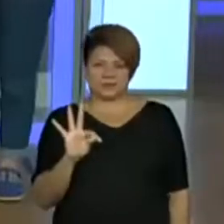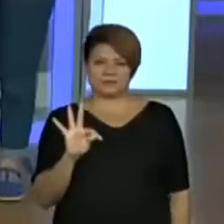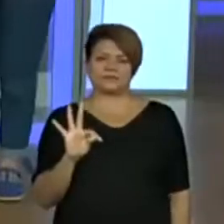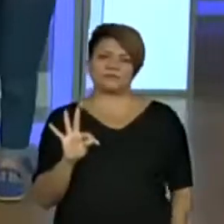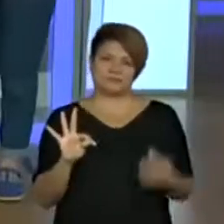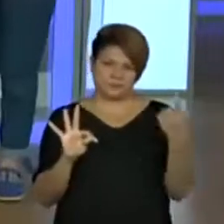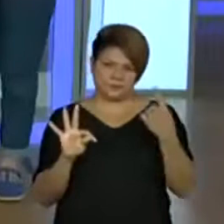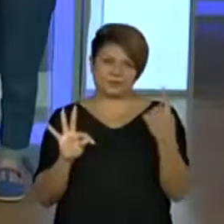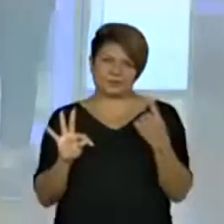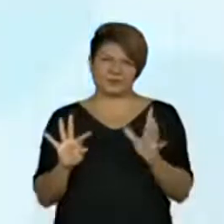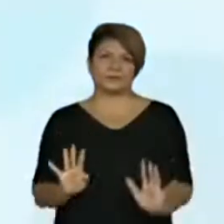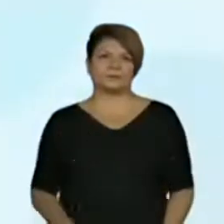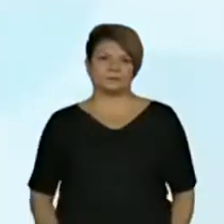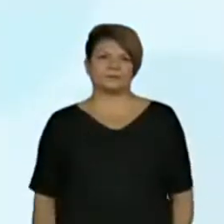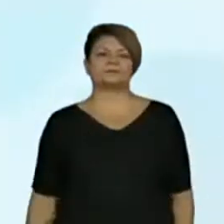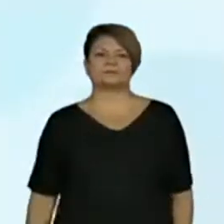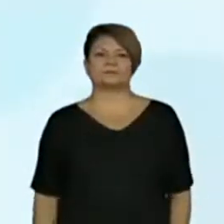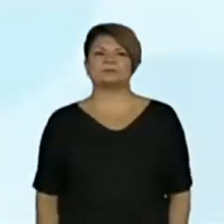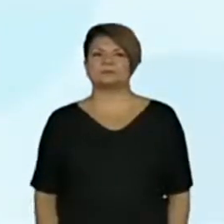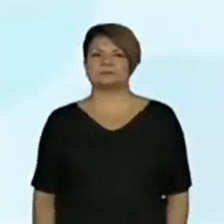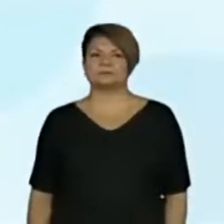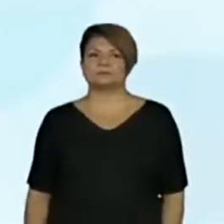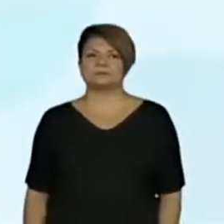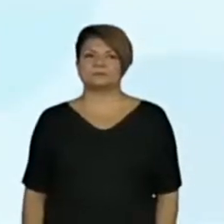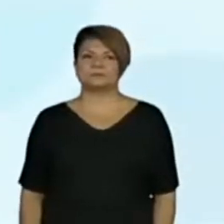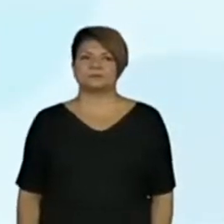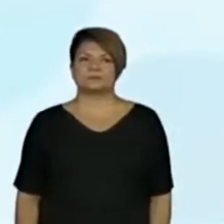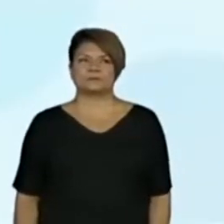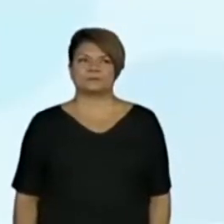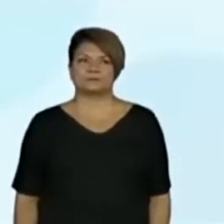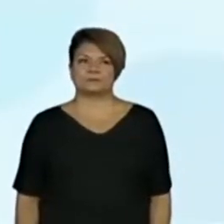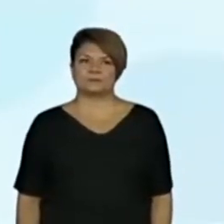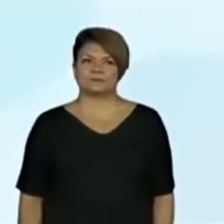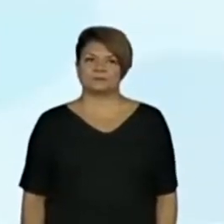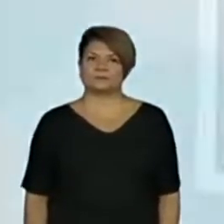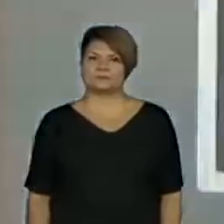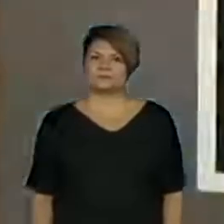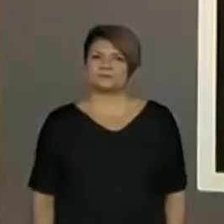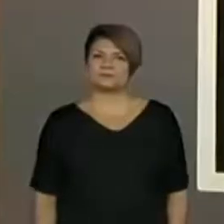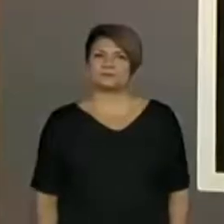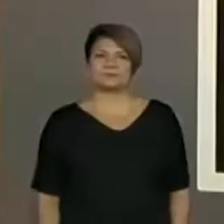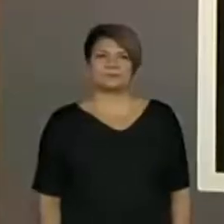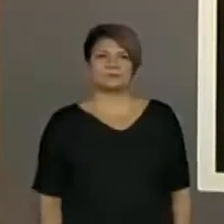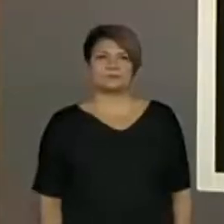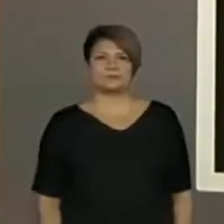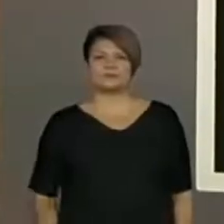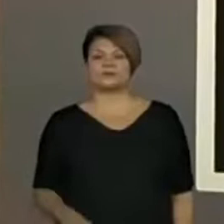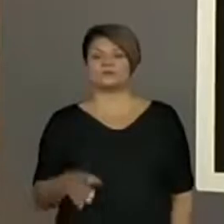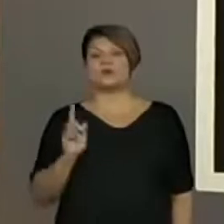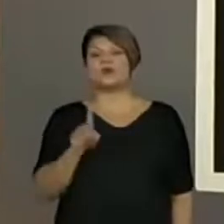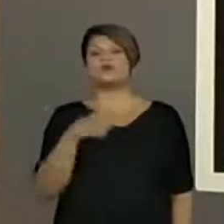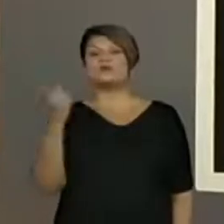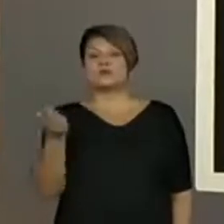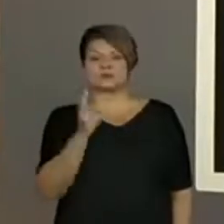T. Olha só. Thalita. Qual será a próxima letra para dar esse começo,